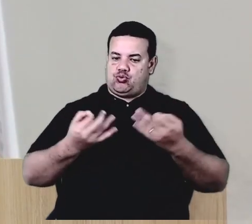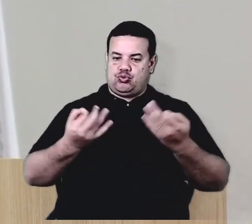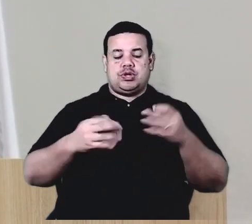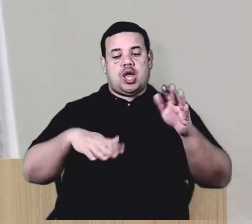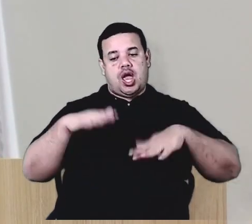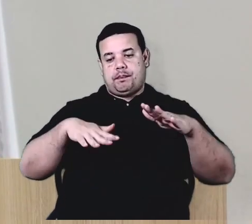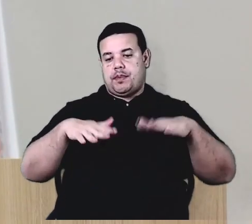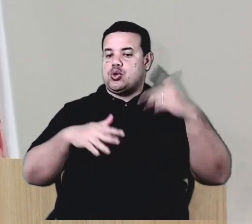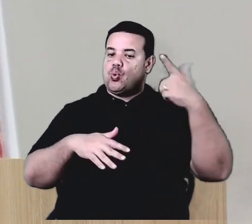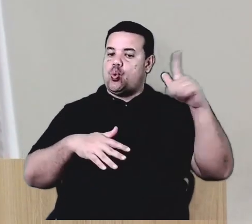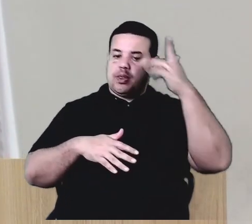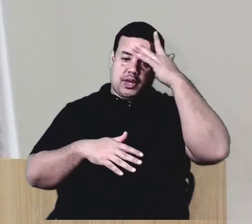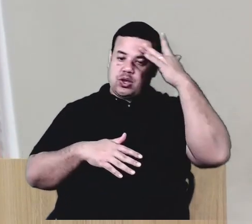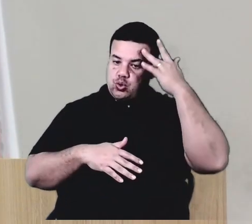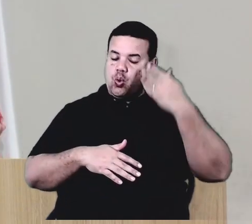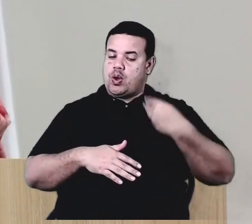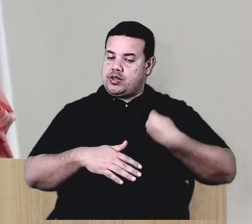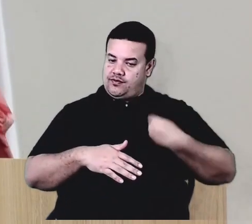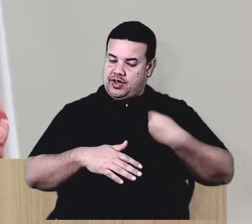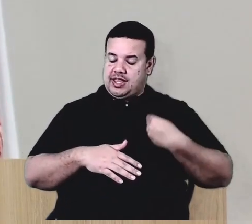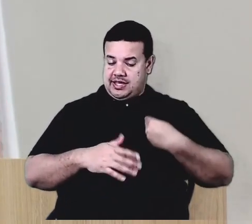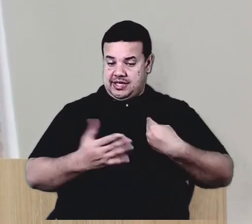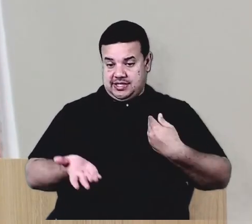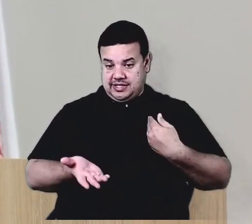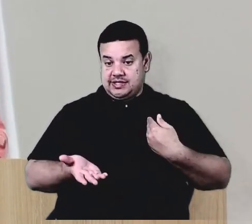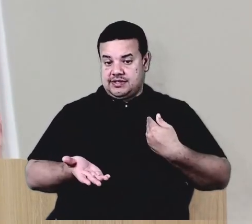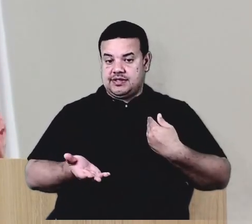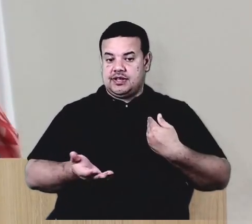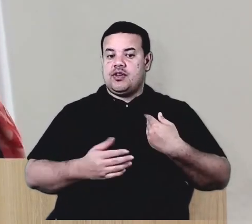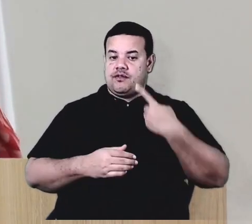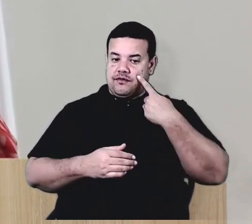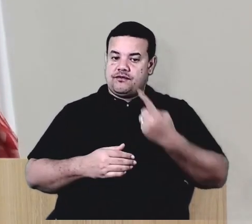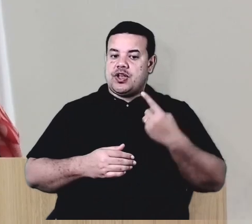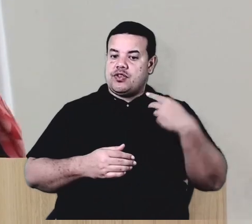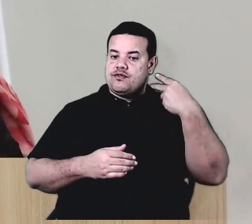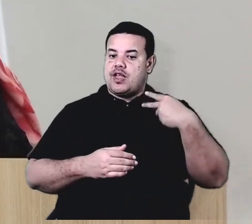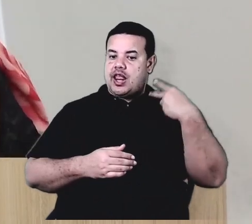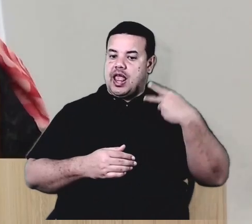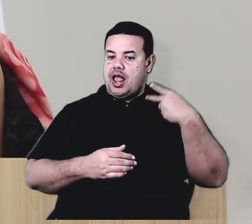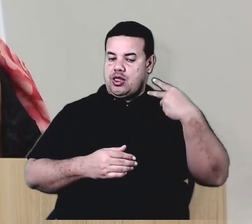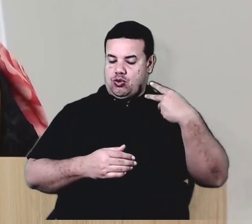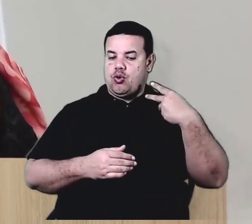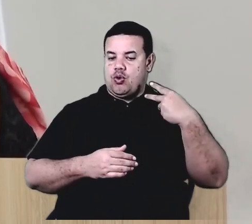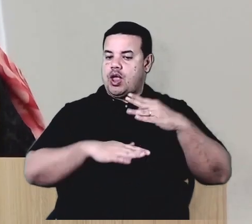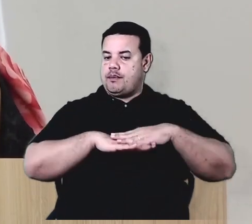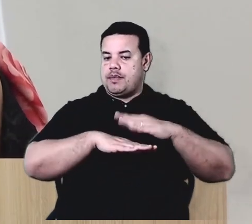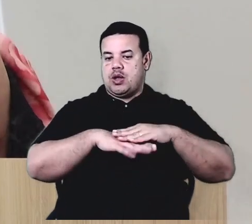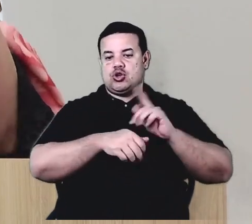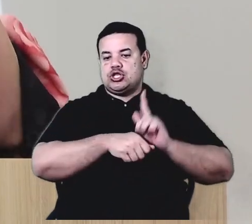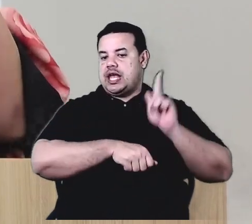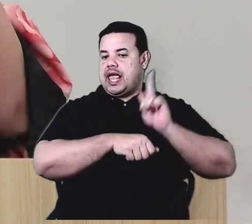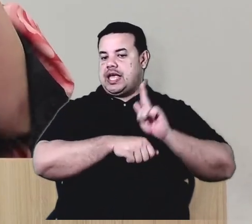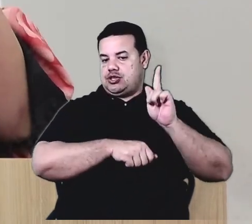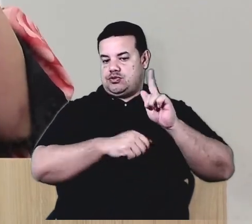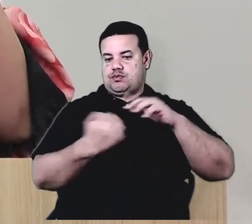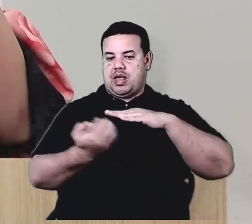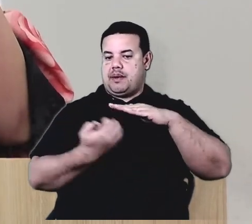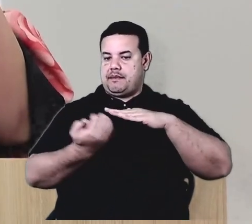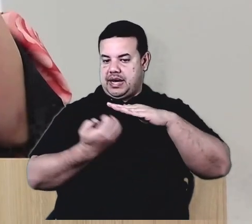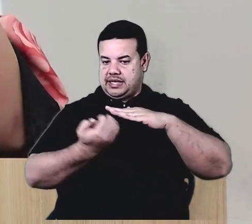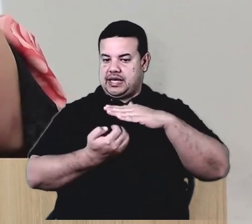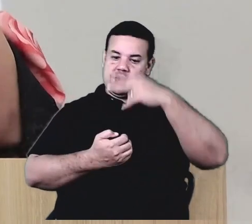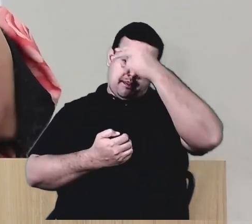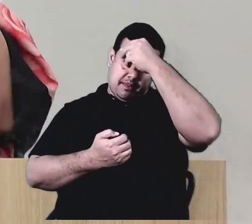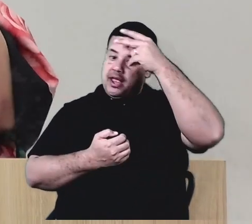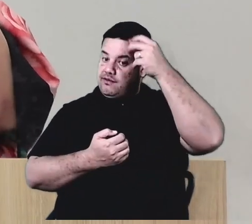pessoas estivessem lá. Nós, eu vejo os vereadores como gerente de uma empresa e o prefeito e o